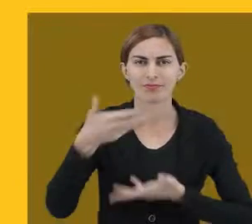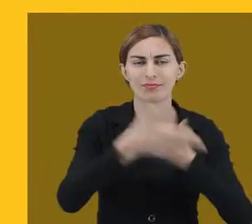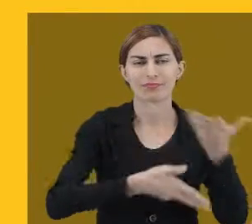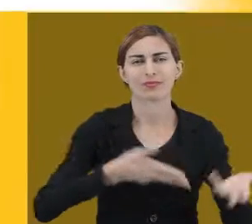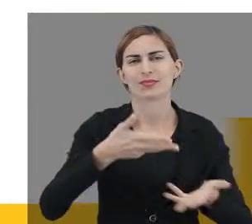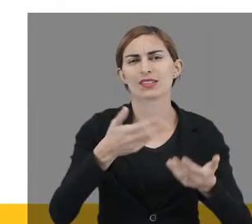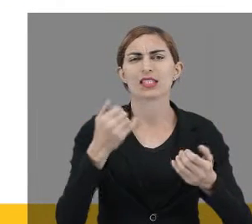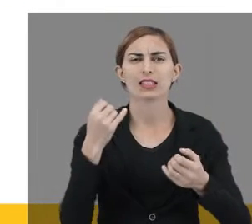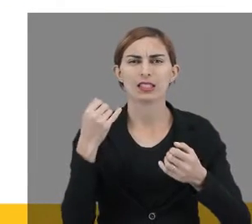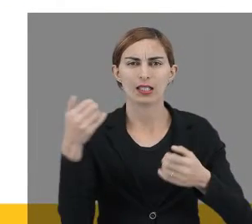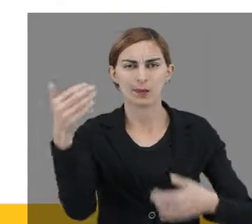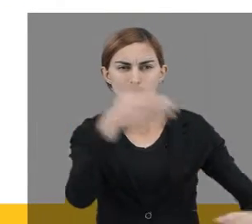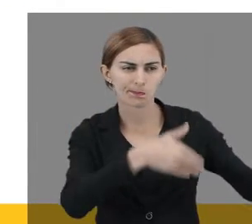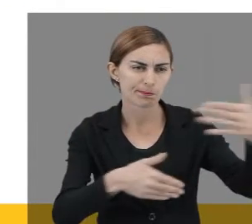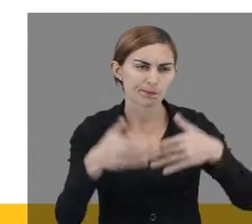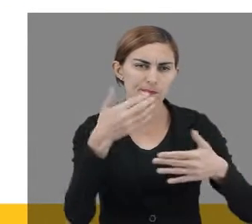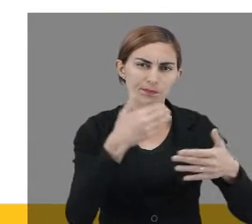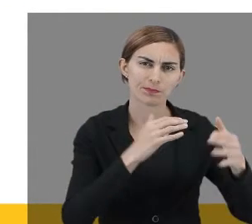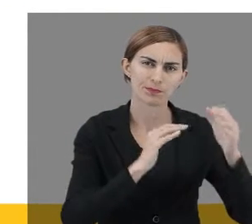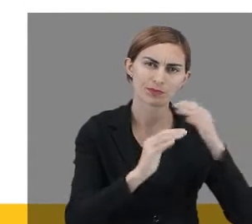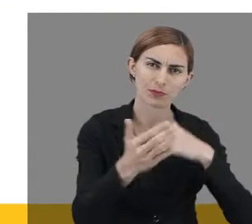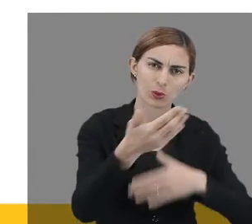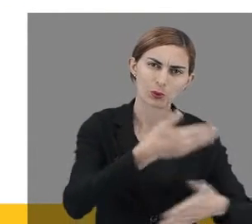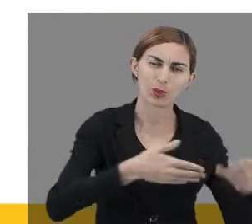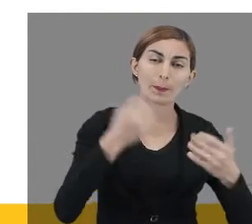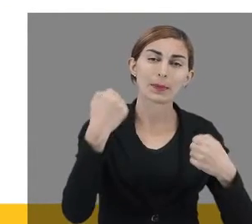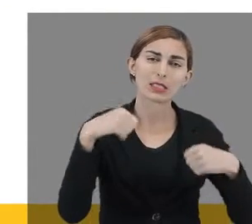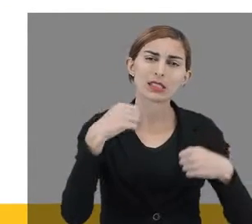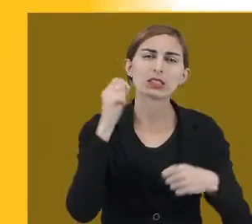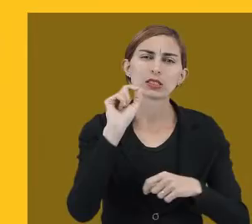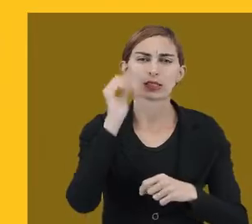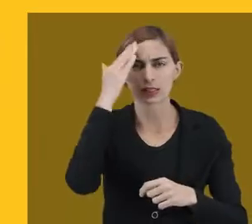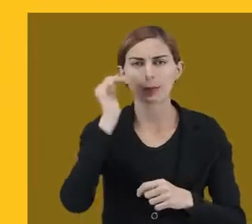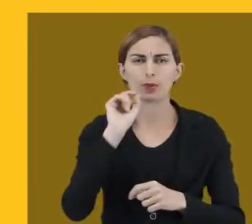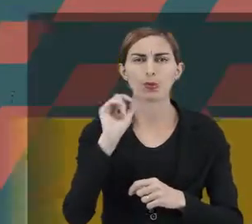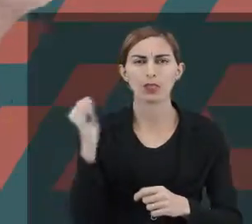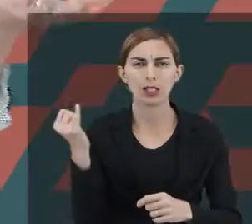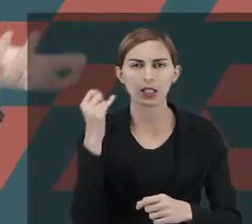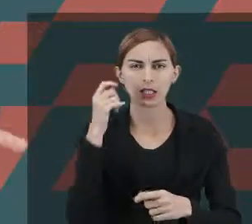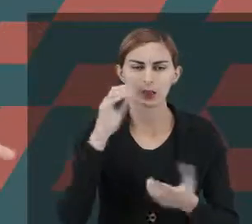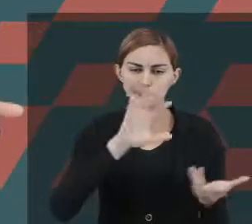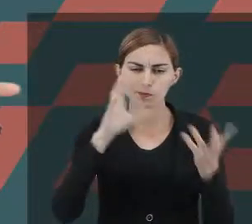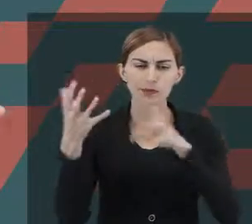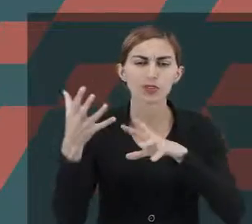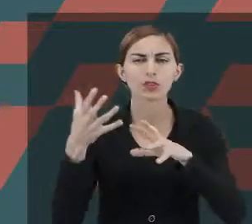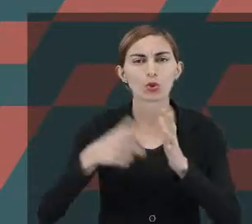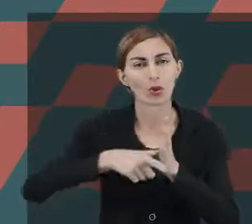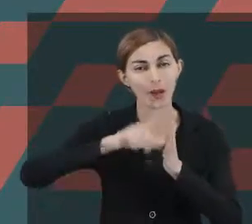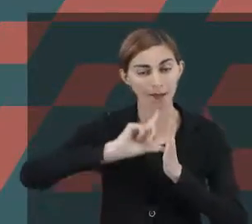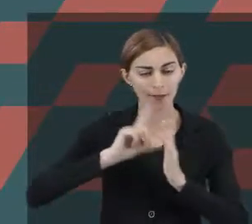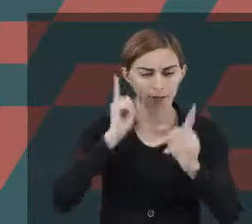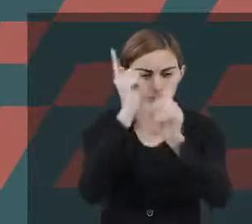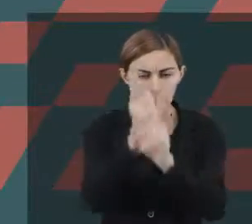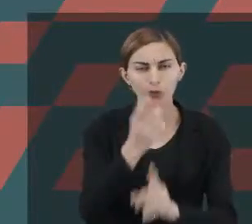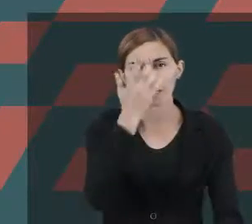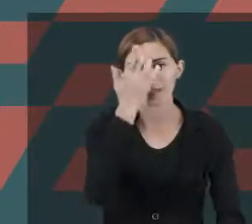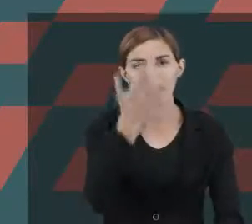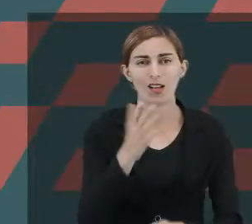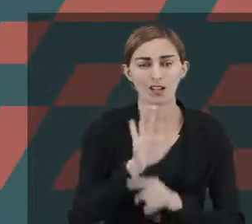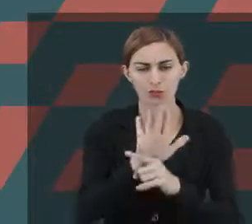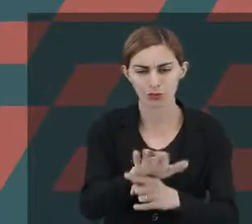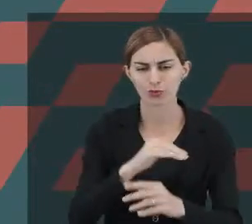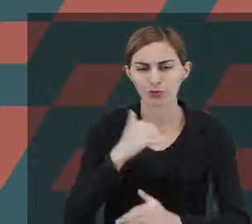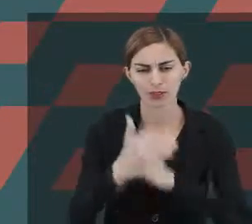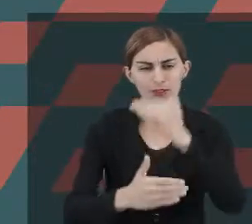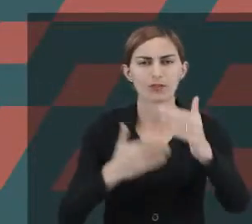Então é importante a gente saber a gravidade desse transtorno. Então quanto mais cedo a gente intervir, vai ser melhor porque esse desenvolvimento